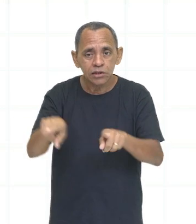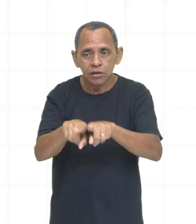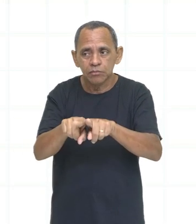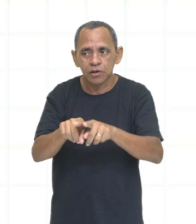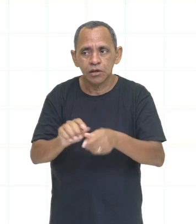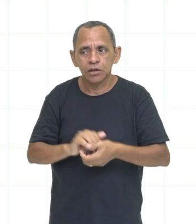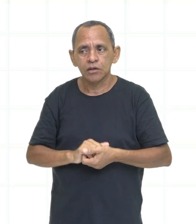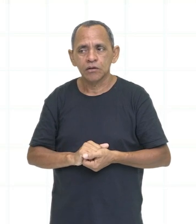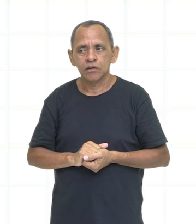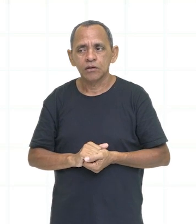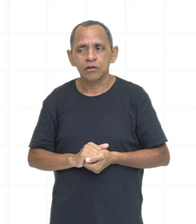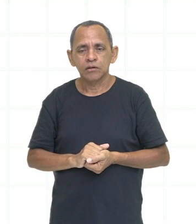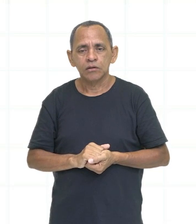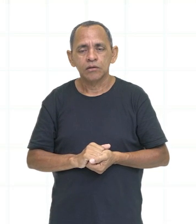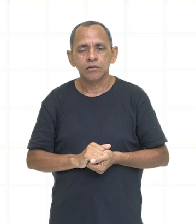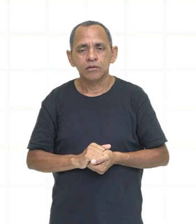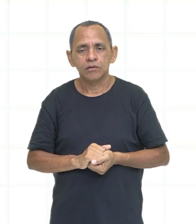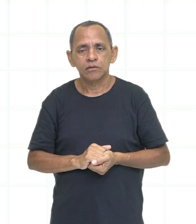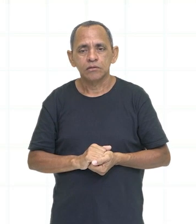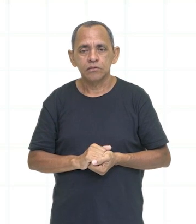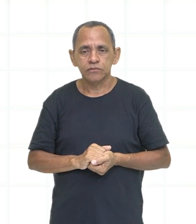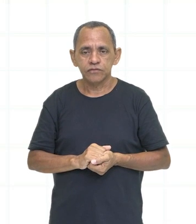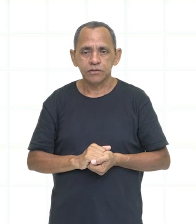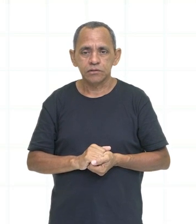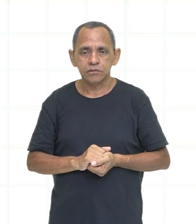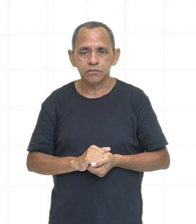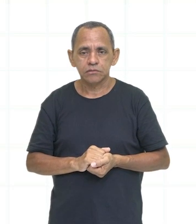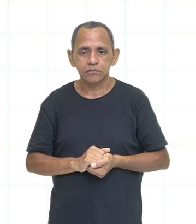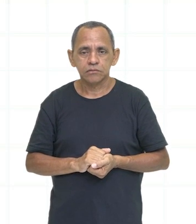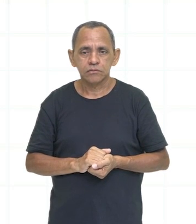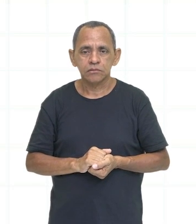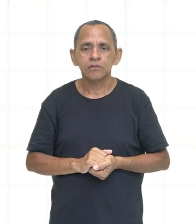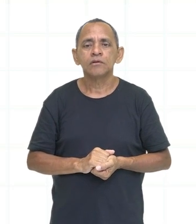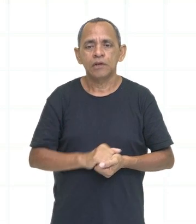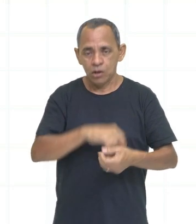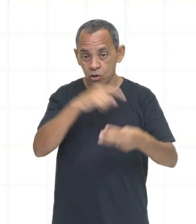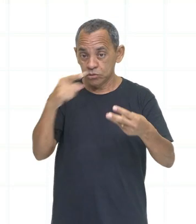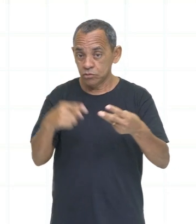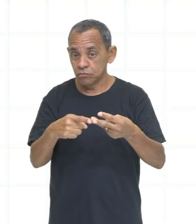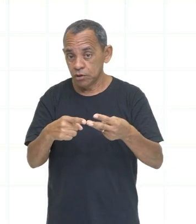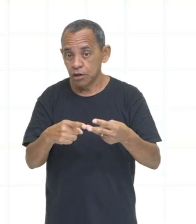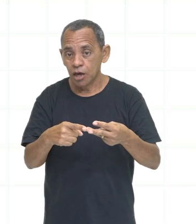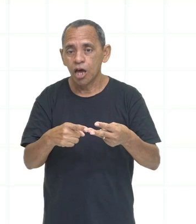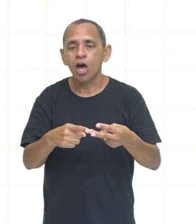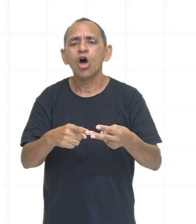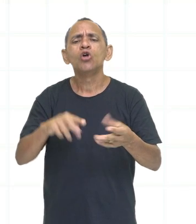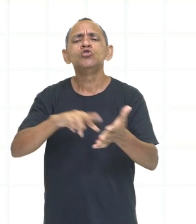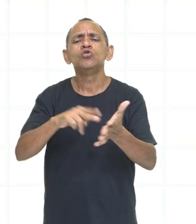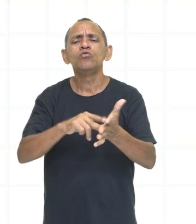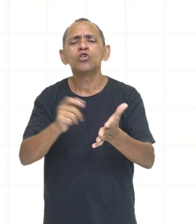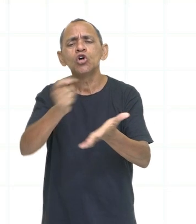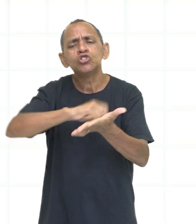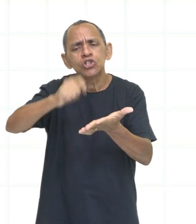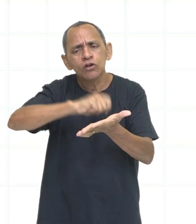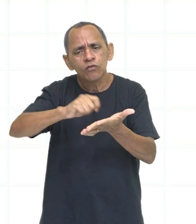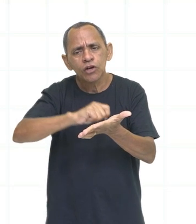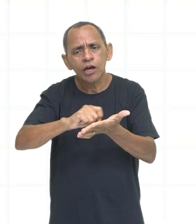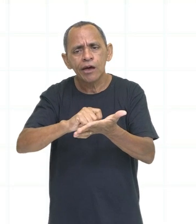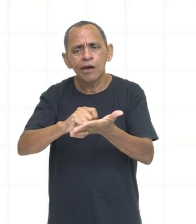passado, ele é um verbo irregular. Próximo verbo, to write. To write significa escrever e o passado, wrote.